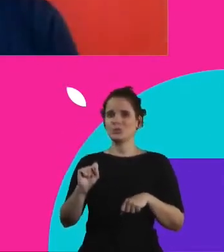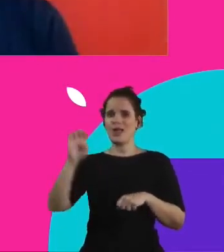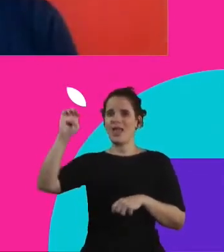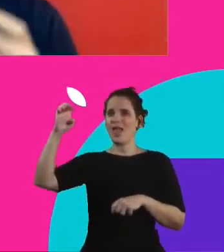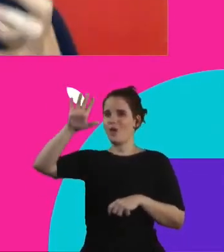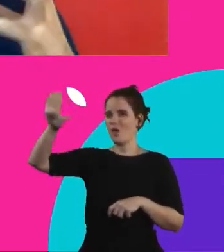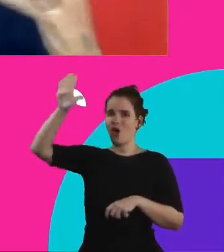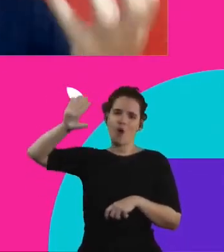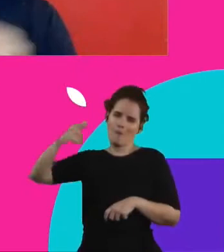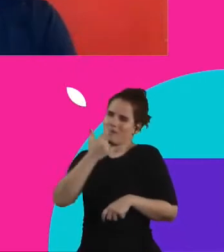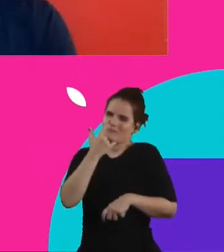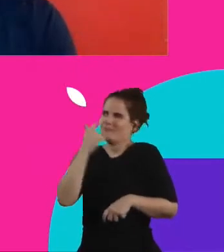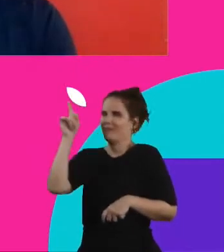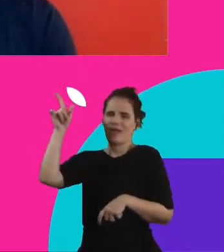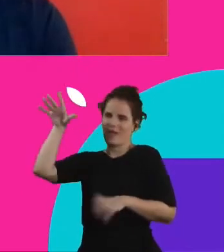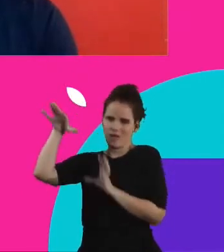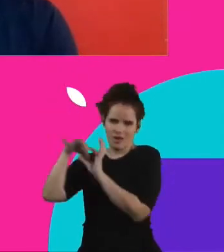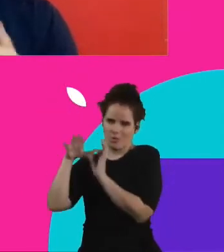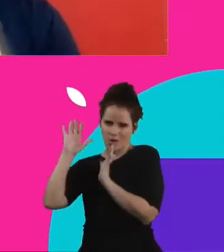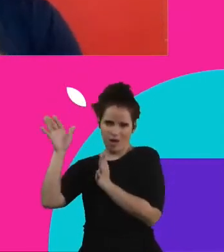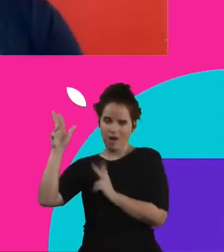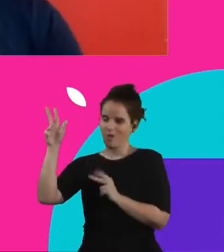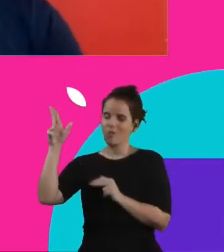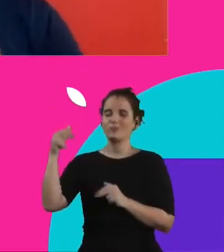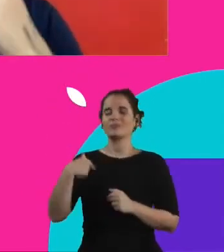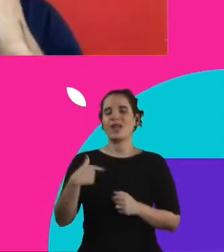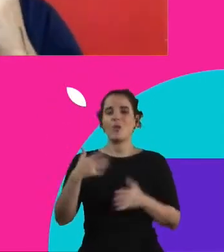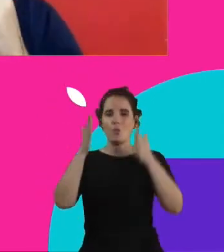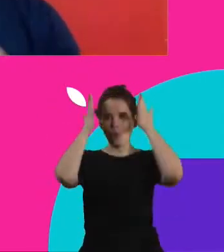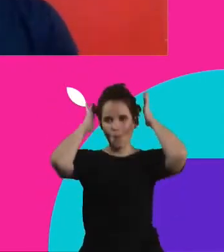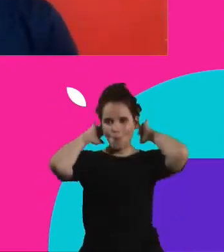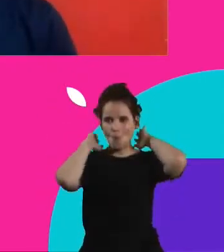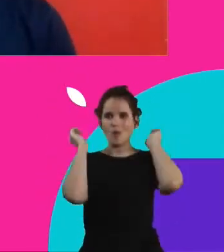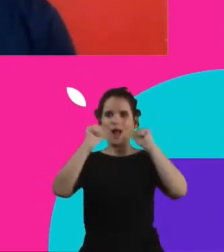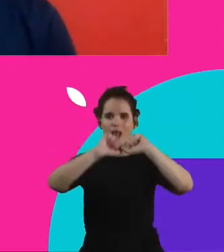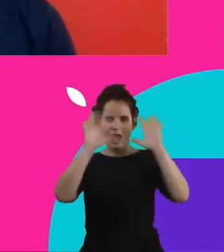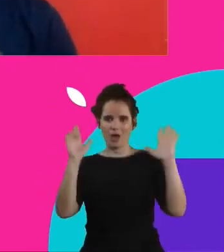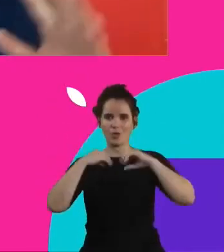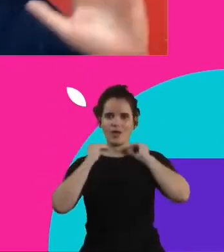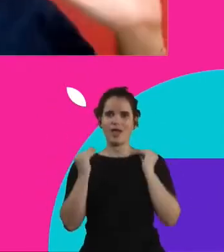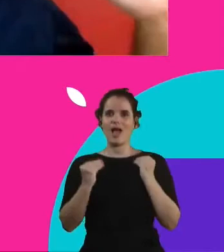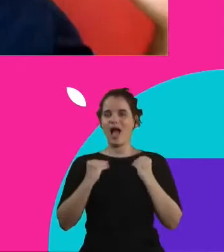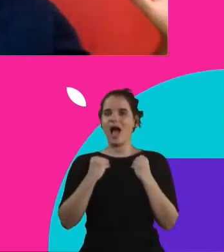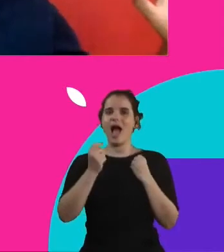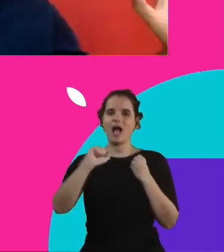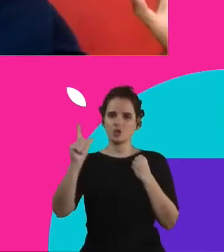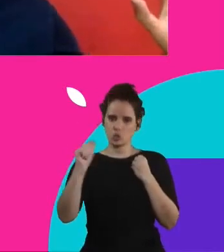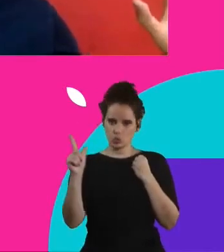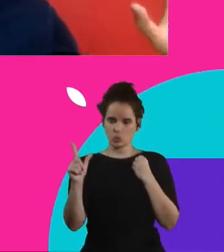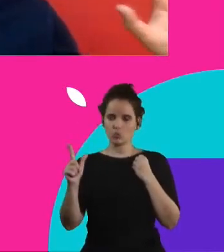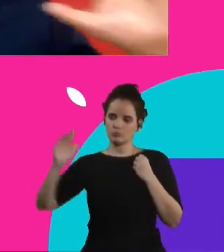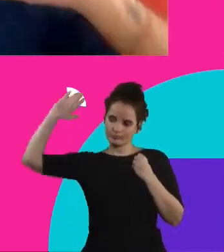são azuis, eu tenho um cabelo curto de cor clara e eu estou usando uma camisa polo de cor azul. E atrás de mim tem uma parede